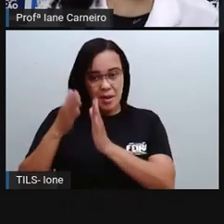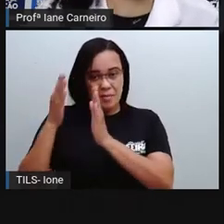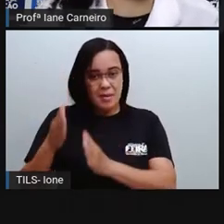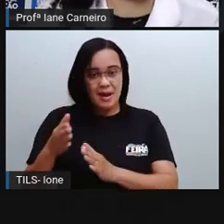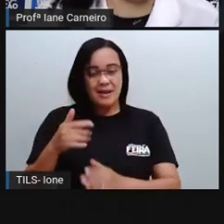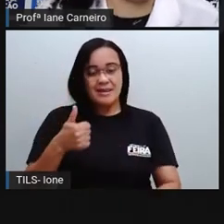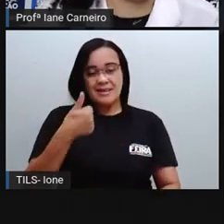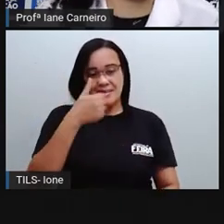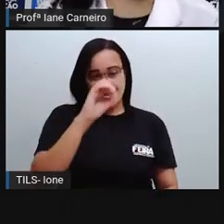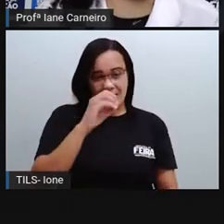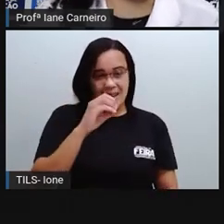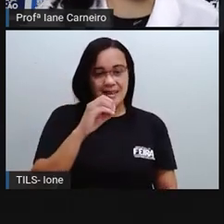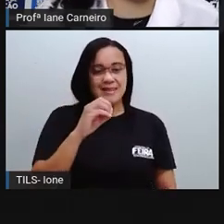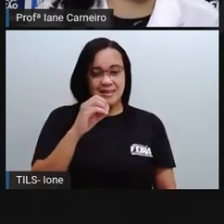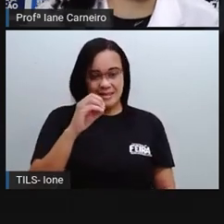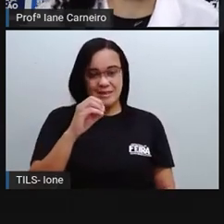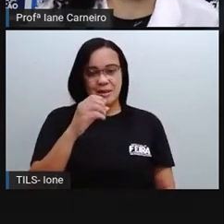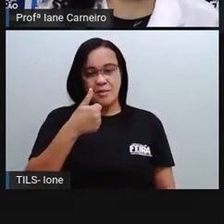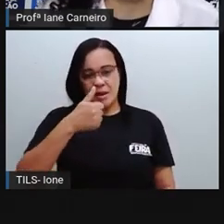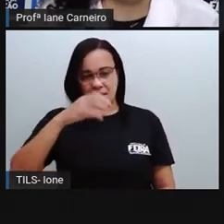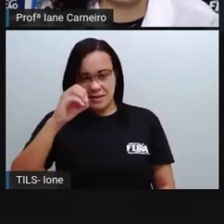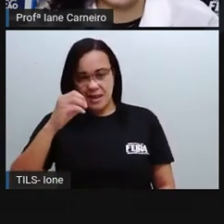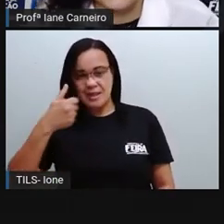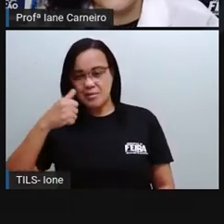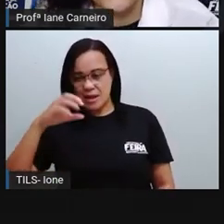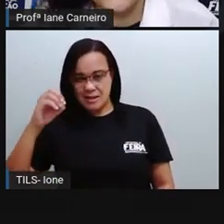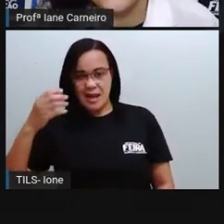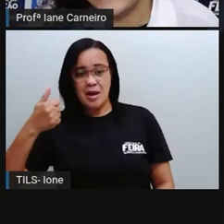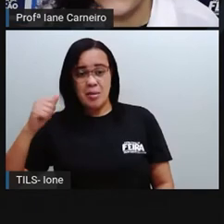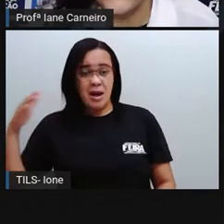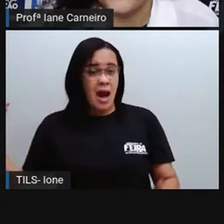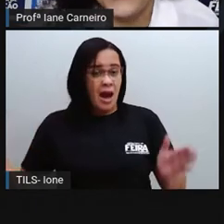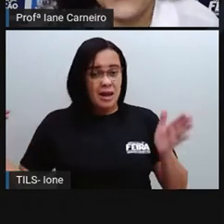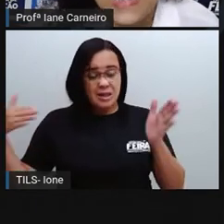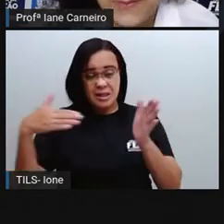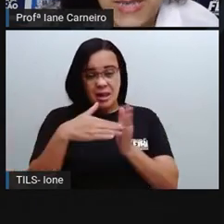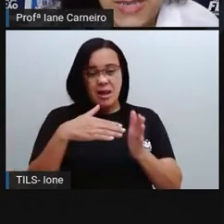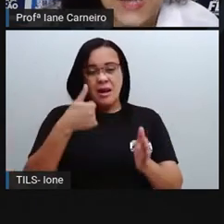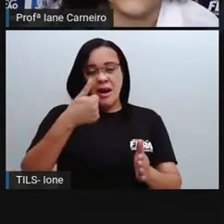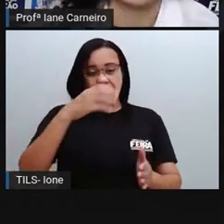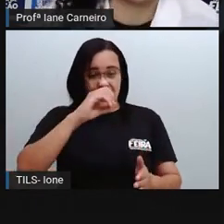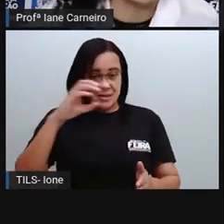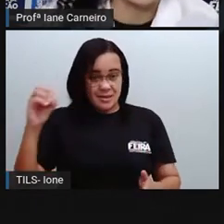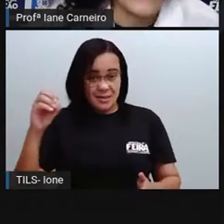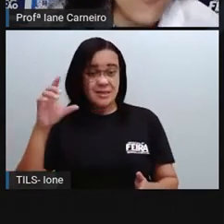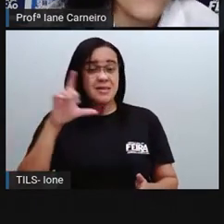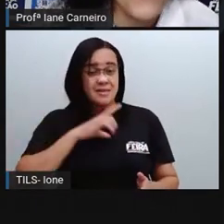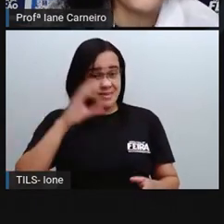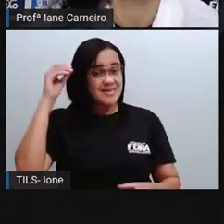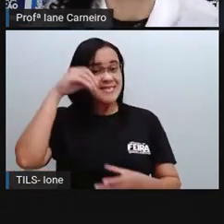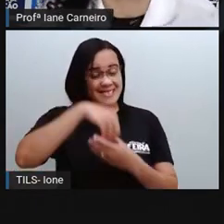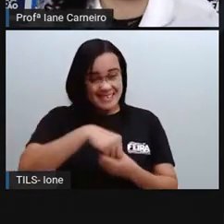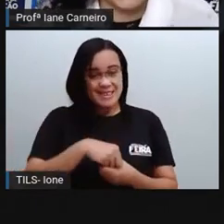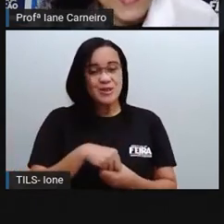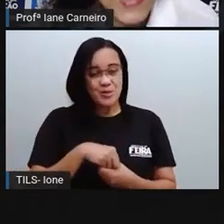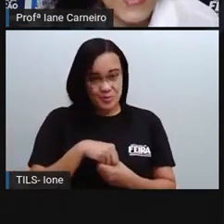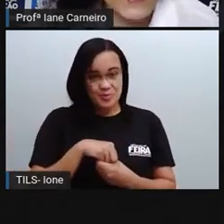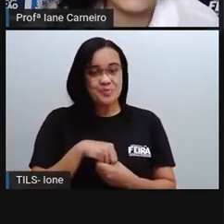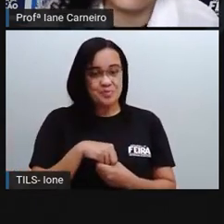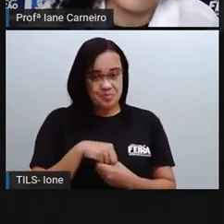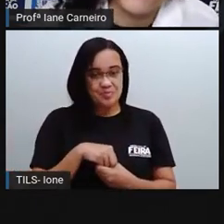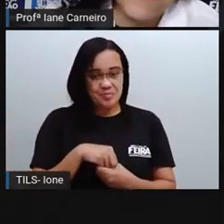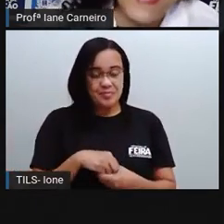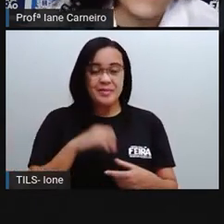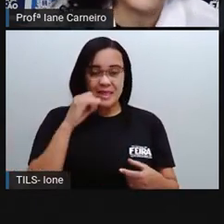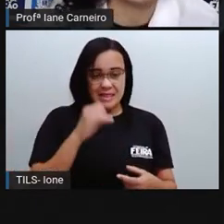ter uma barra, ó, dessa maior de 100 cubinhos desse pequenininho. Se eu for contar um a um, vai ter 100.